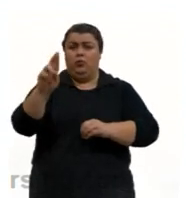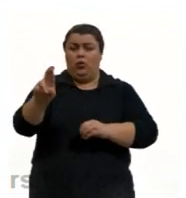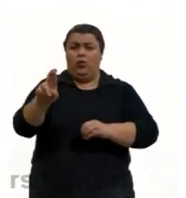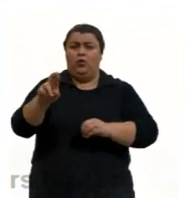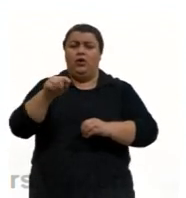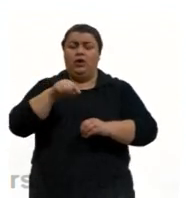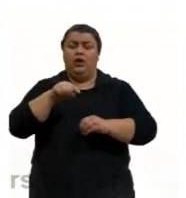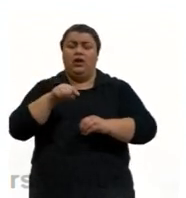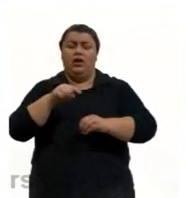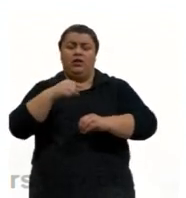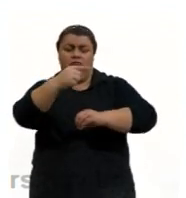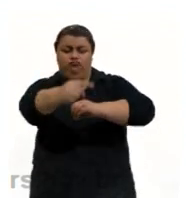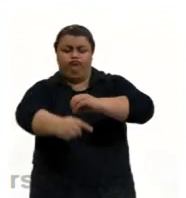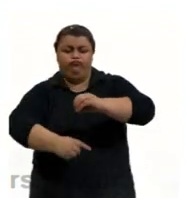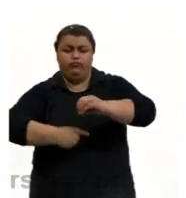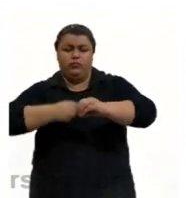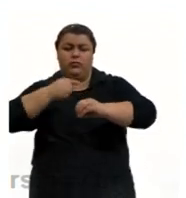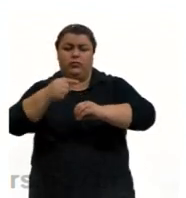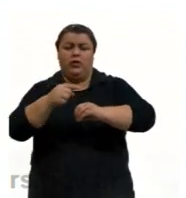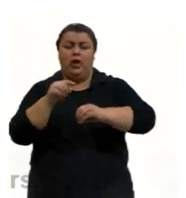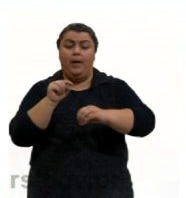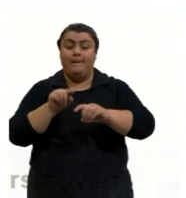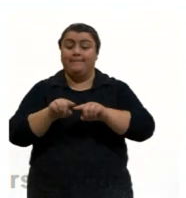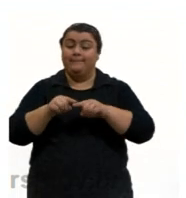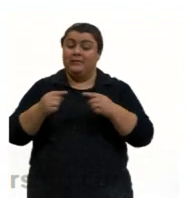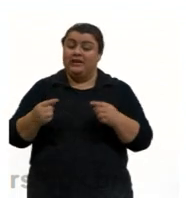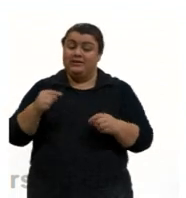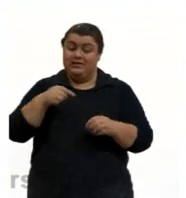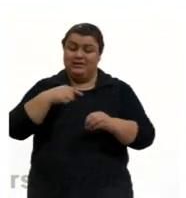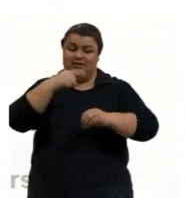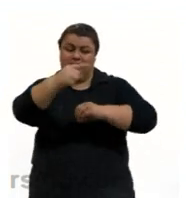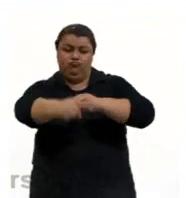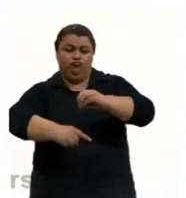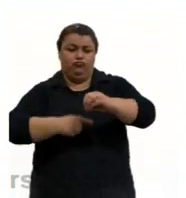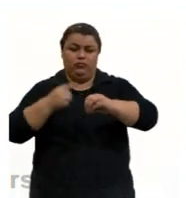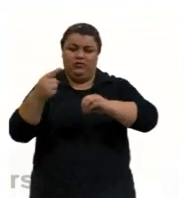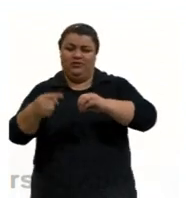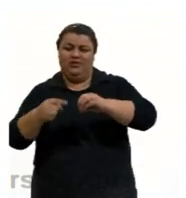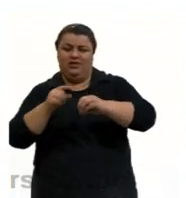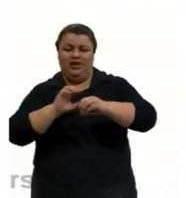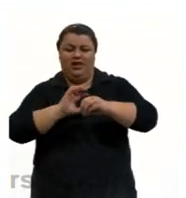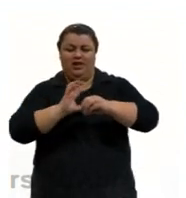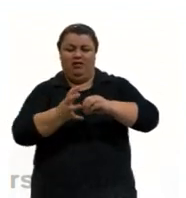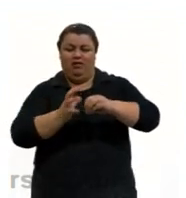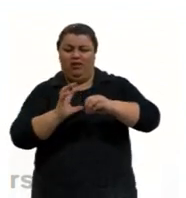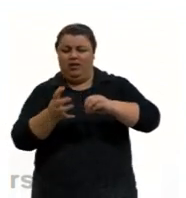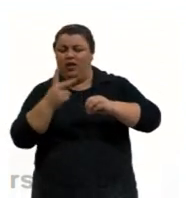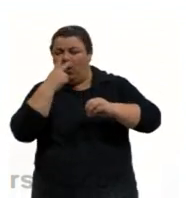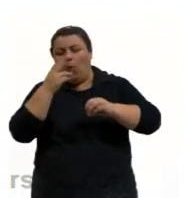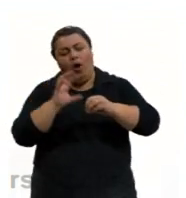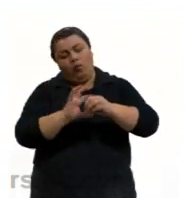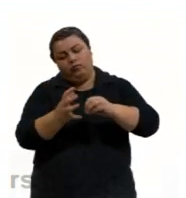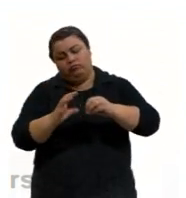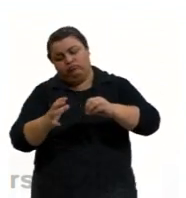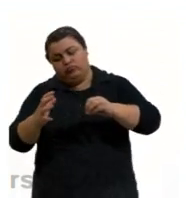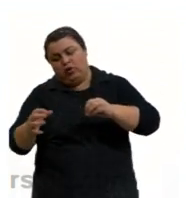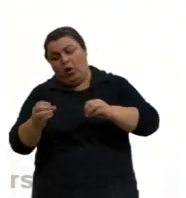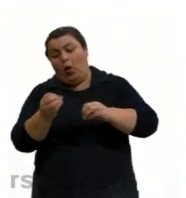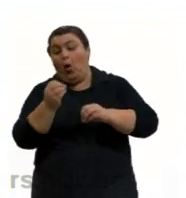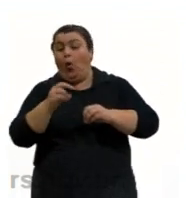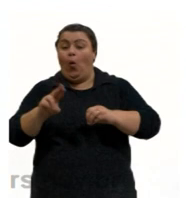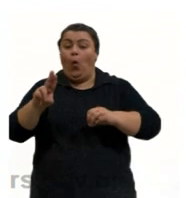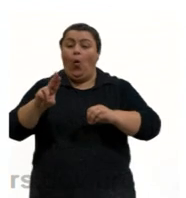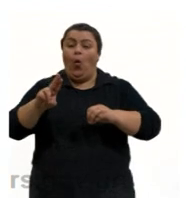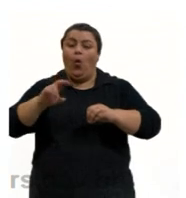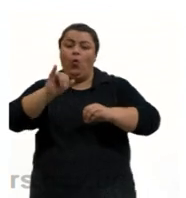do núcleo, mas esses orbitais, eles eram camadas, né, ou níveis de energia.